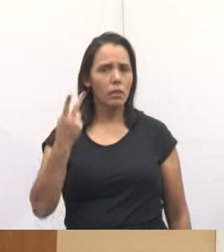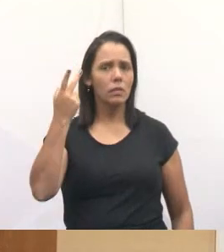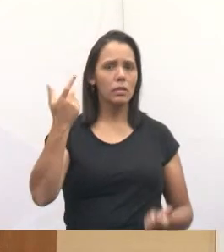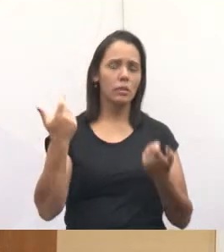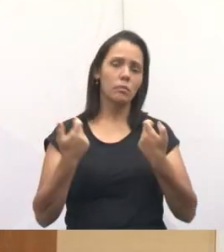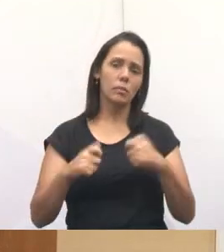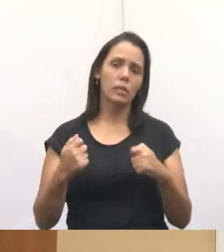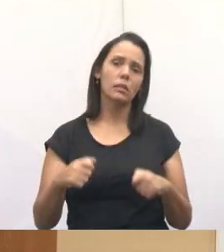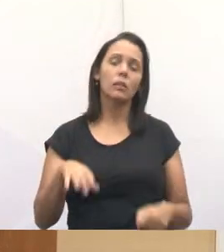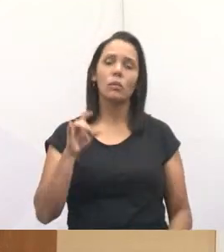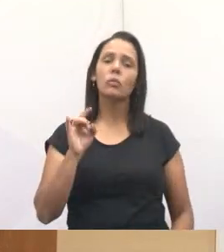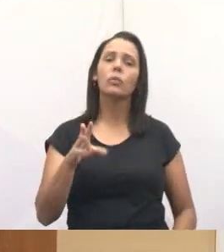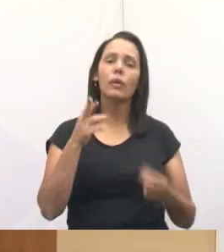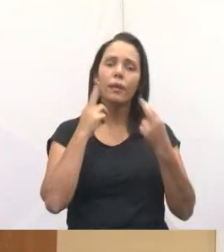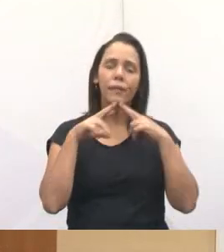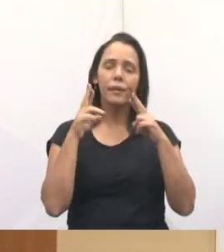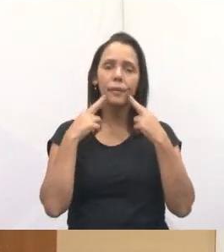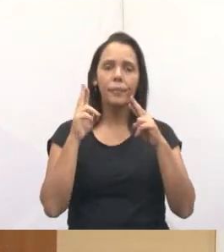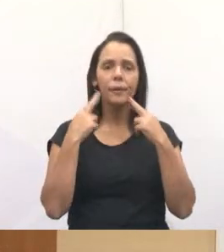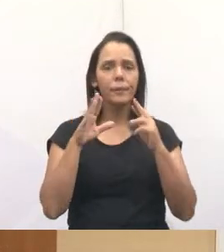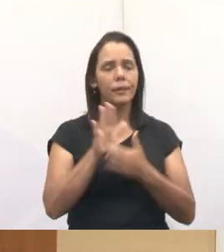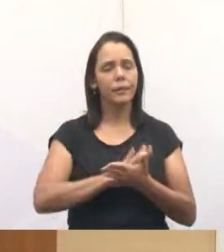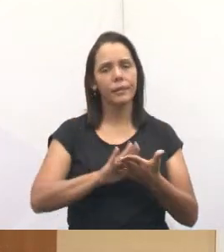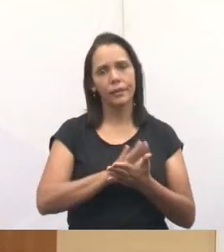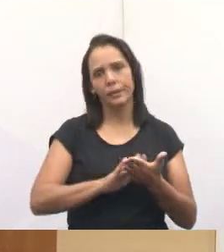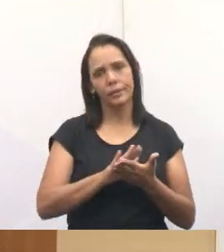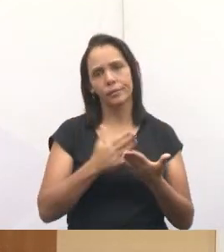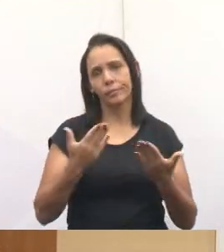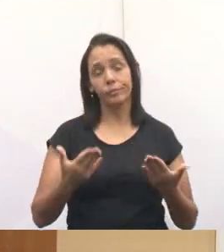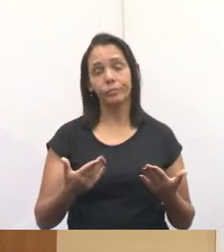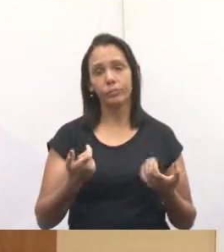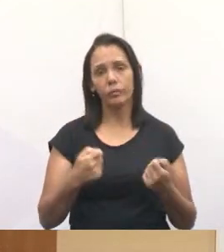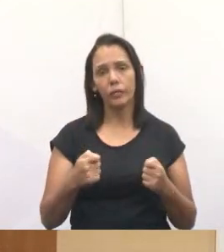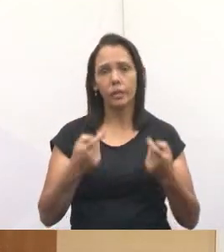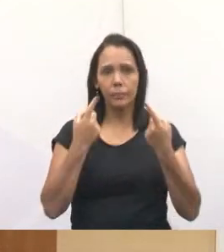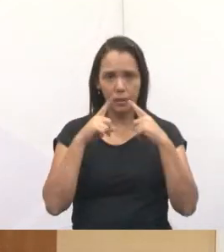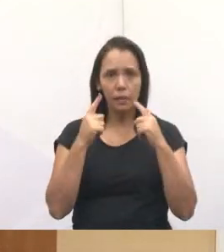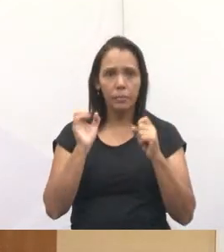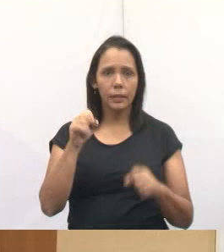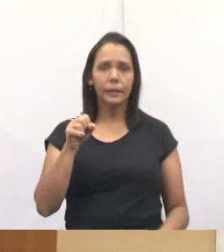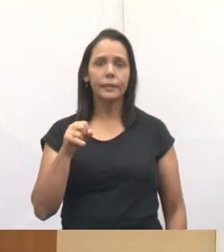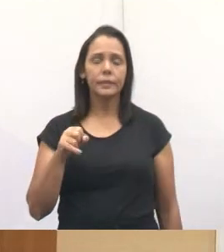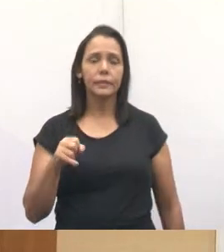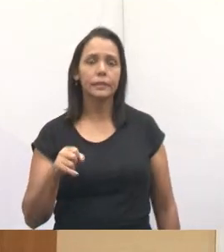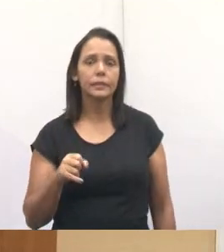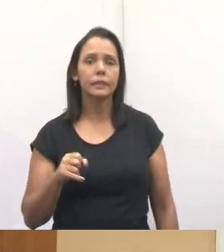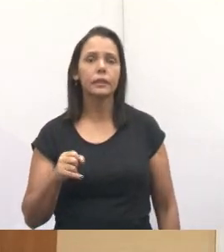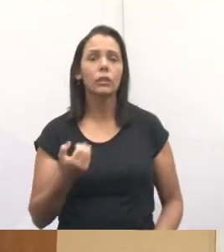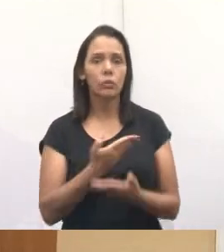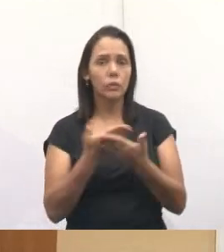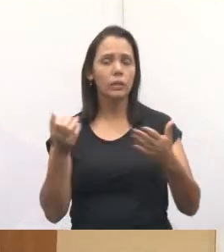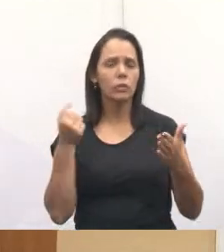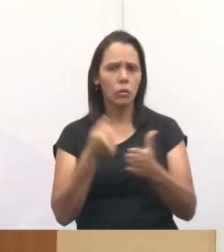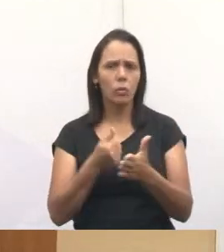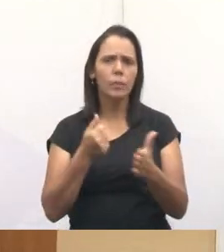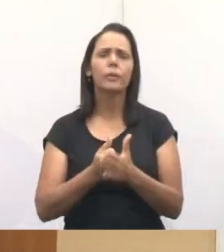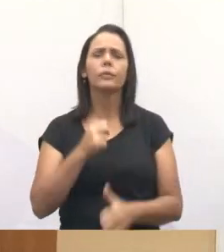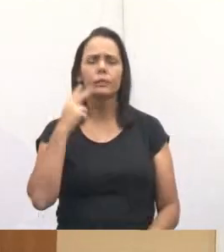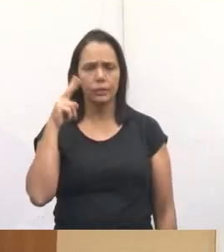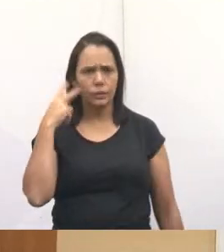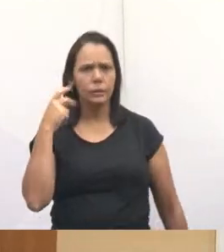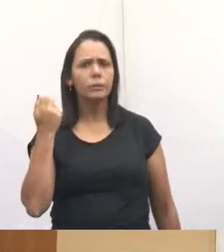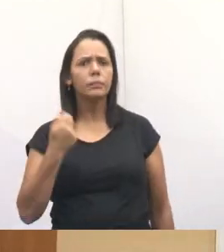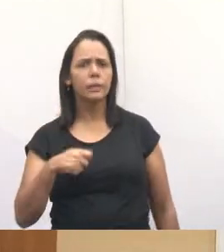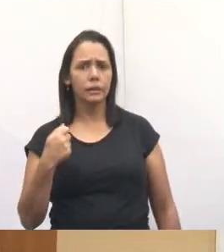ficar somente criticando não leva a lugar nenhum. Eu acho que a gente tem que criticar, sim. Vocês têm que cobrar os vereadores, sim.